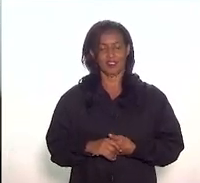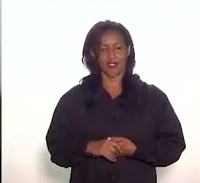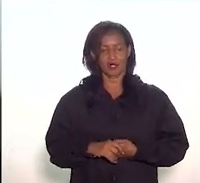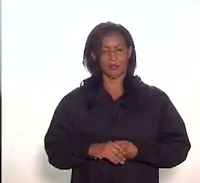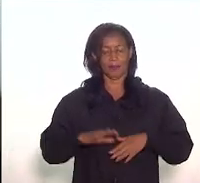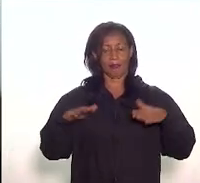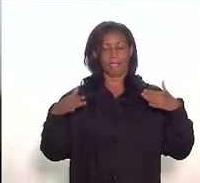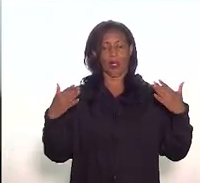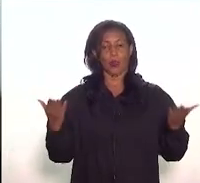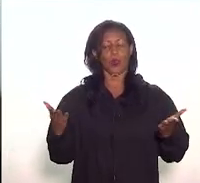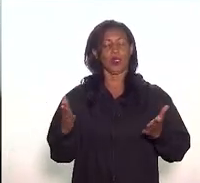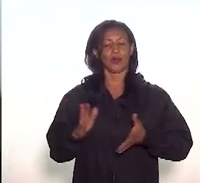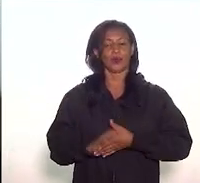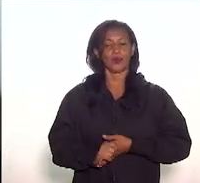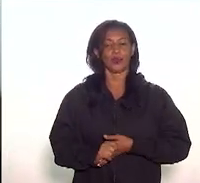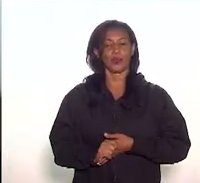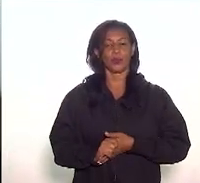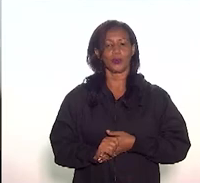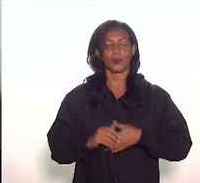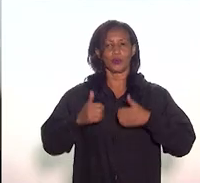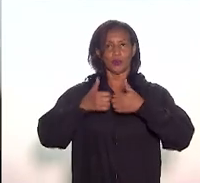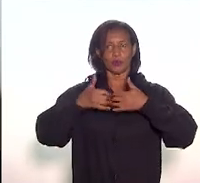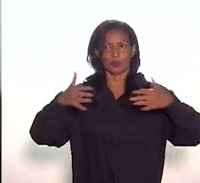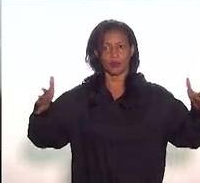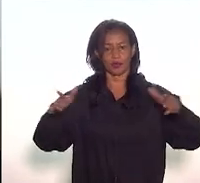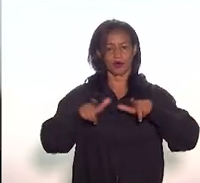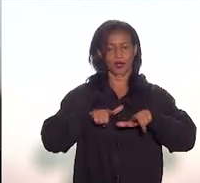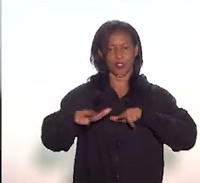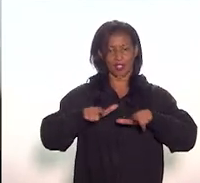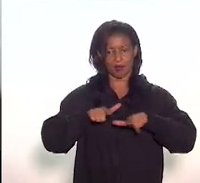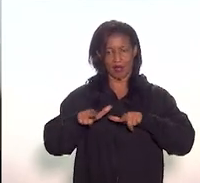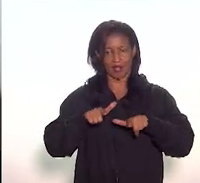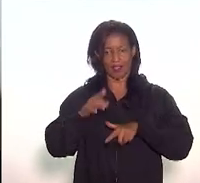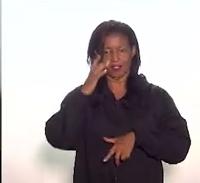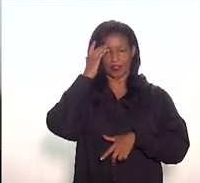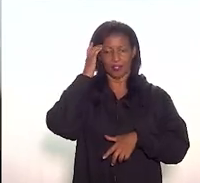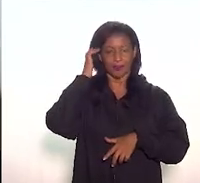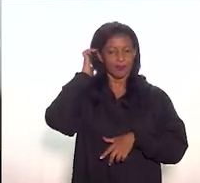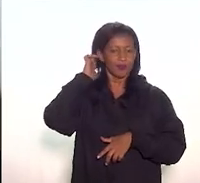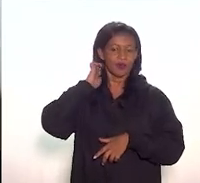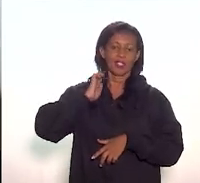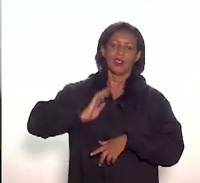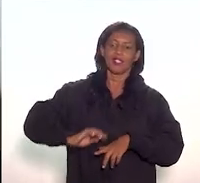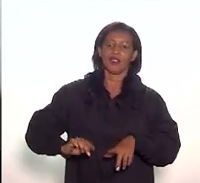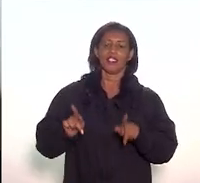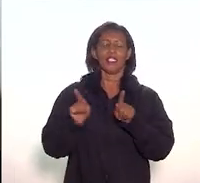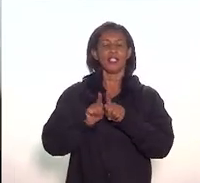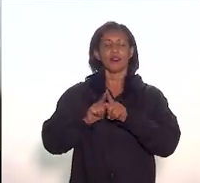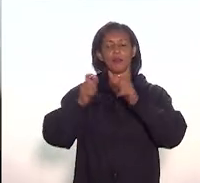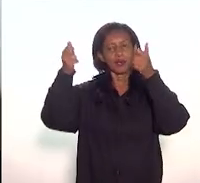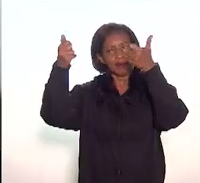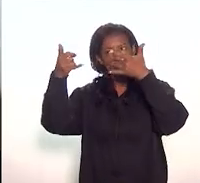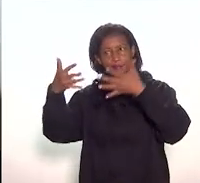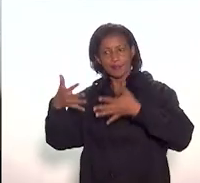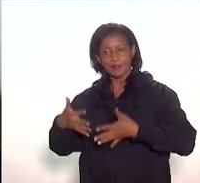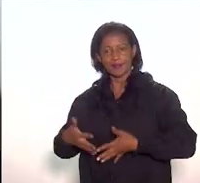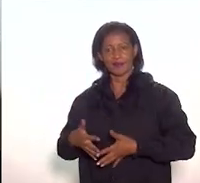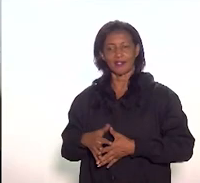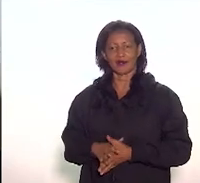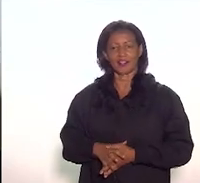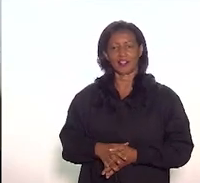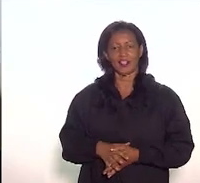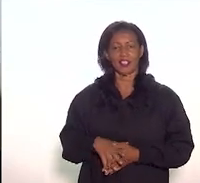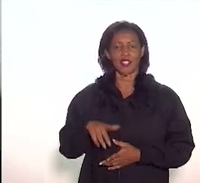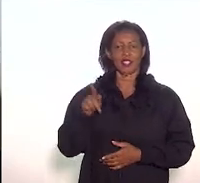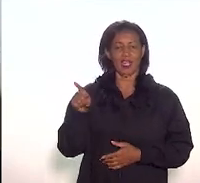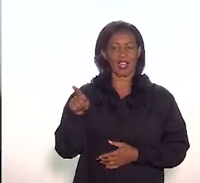quando se abriu os trabalhos e também na justificativa está